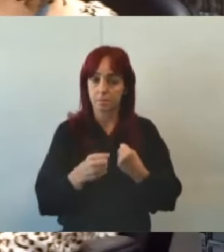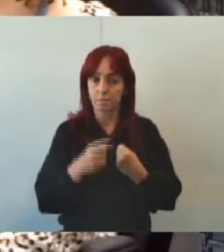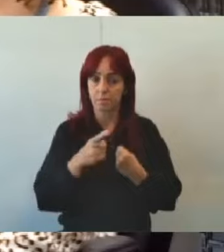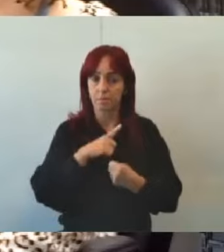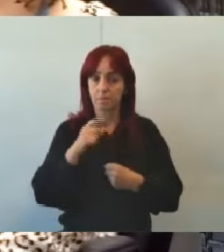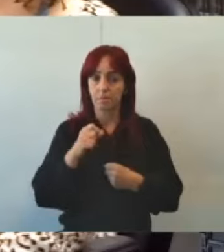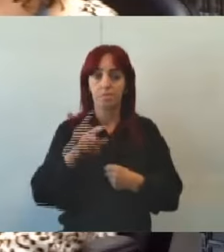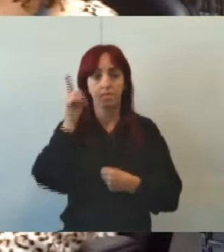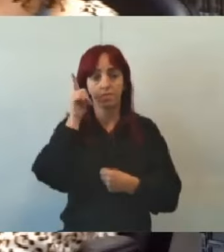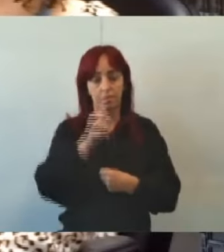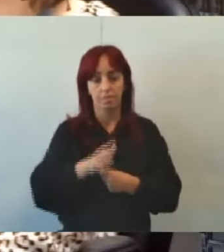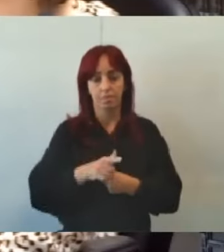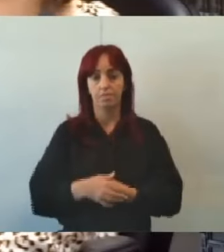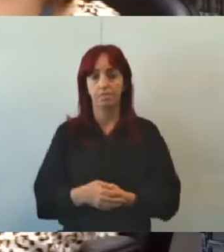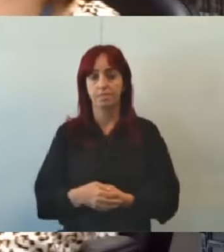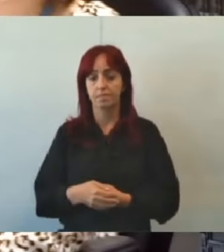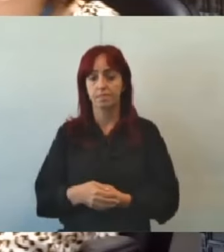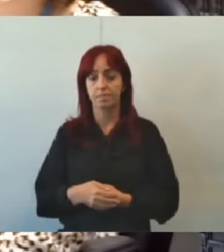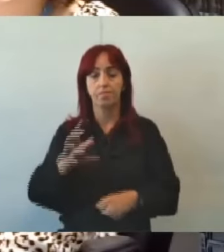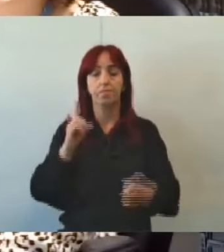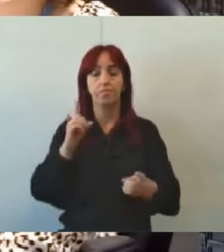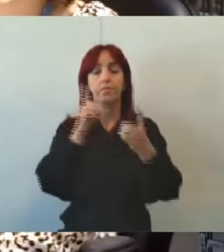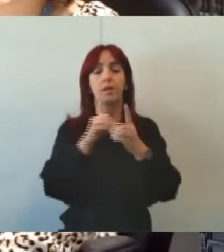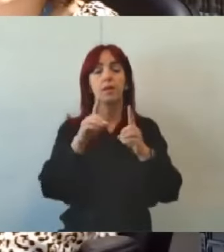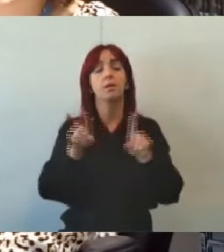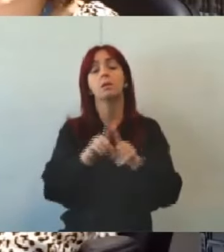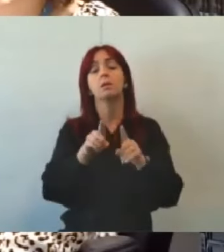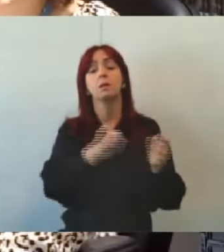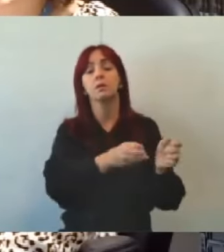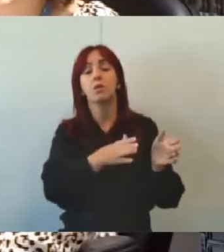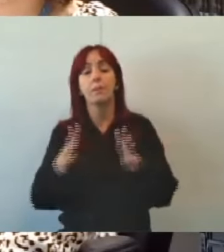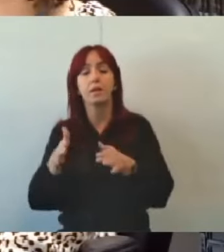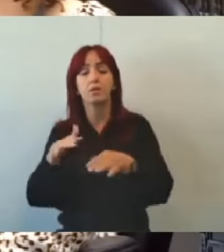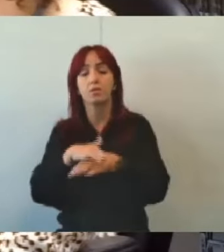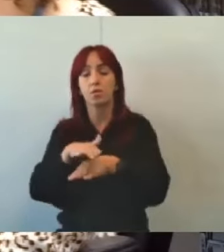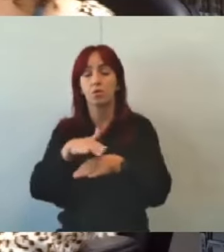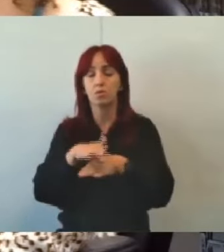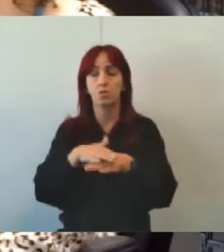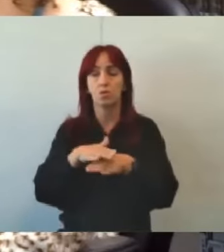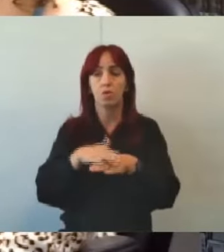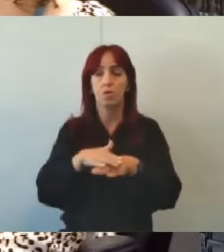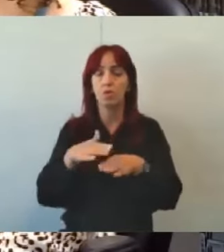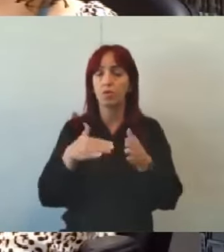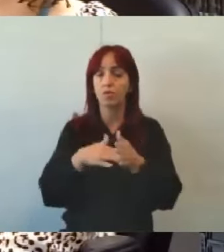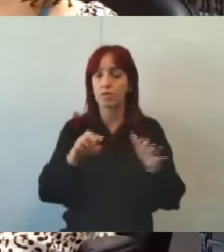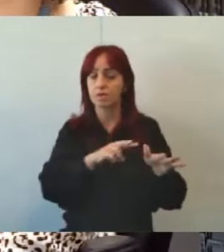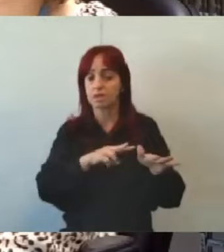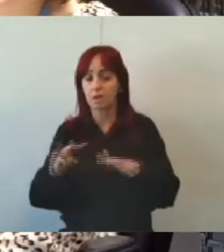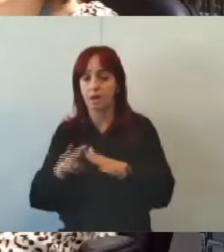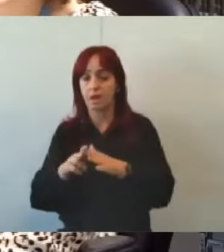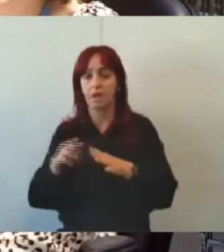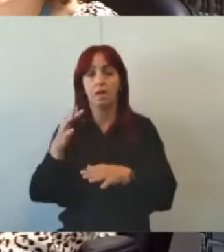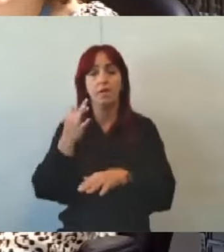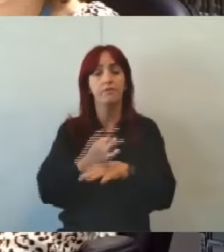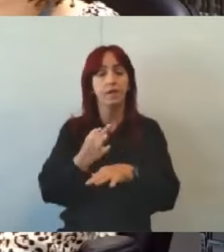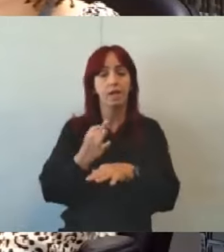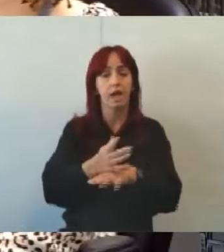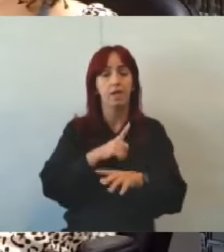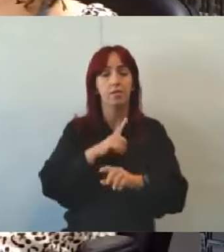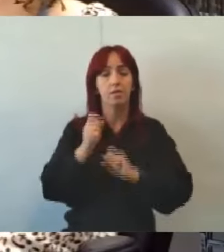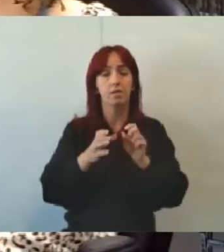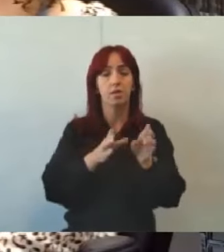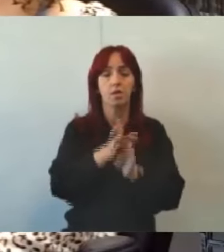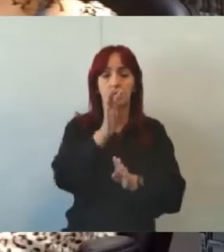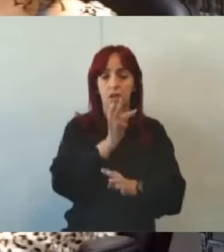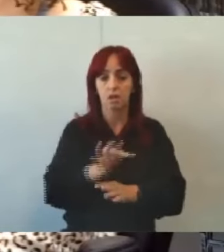alcançado. O atendimento também no período noturno nos finais de semana e nos feriados será prestado por conselho tutelar